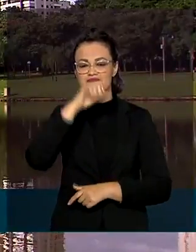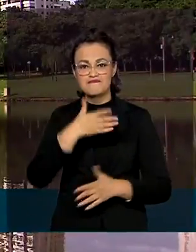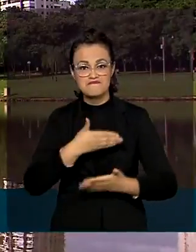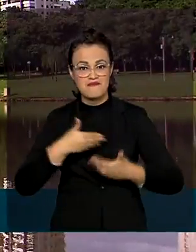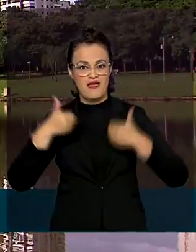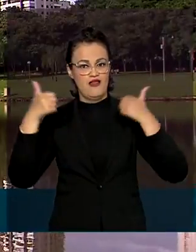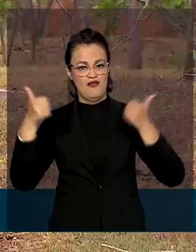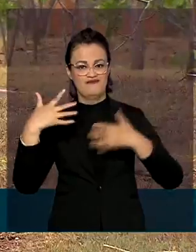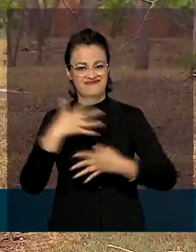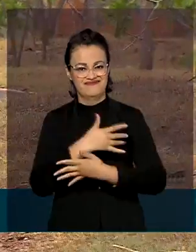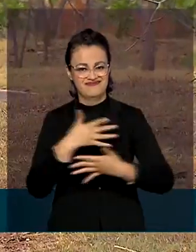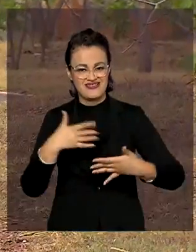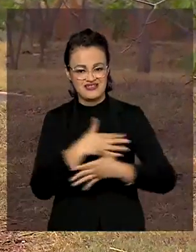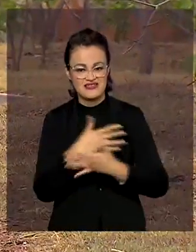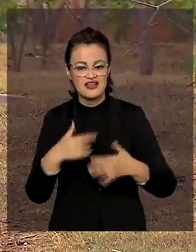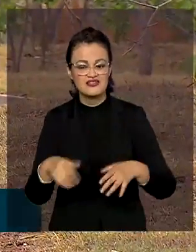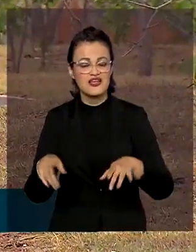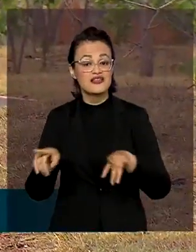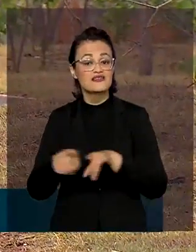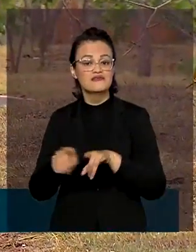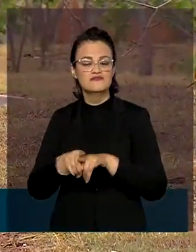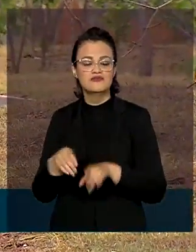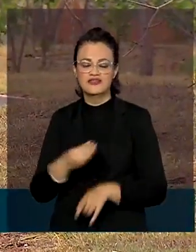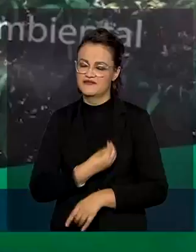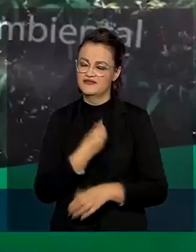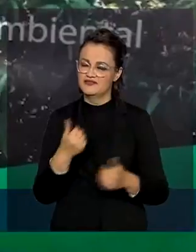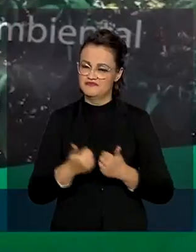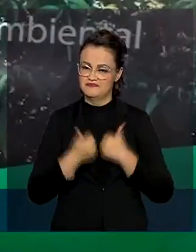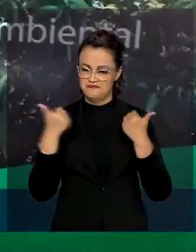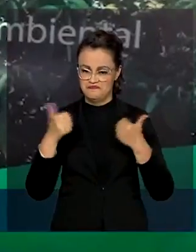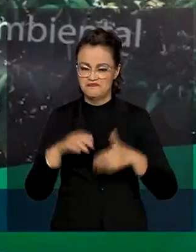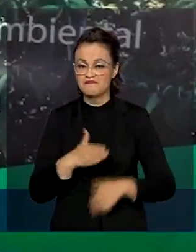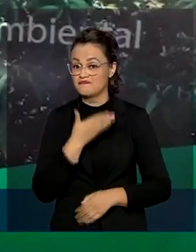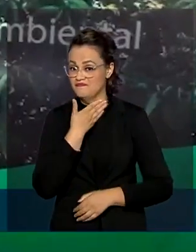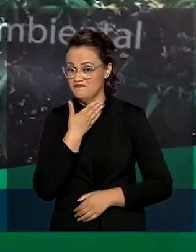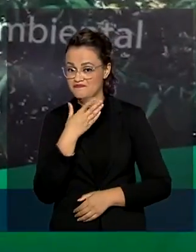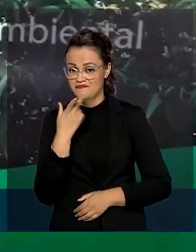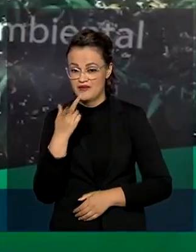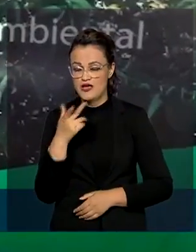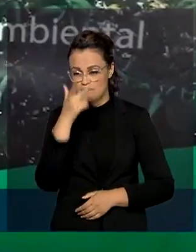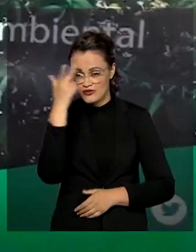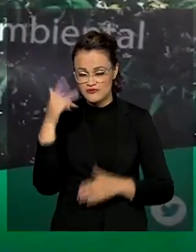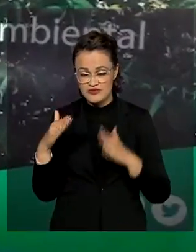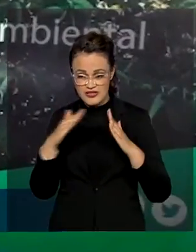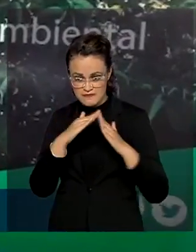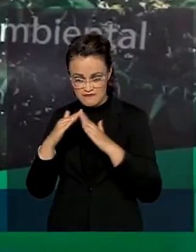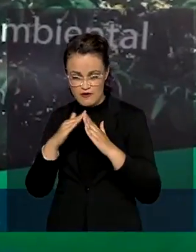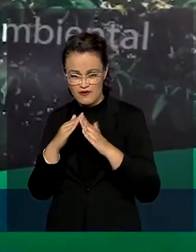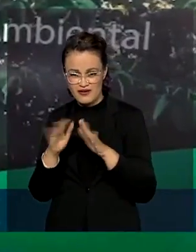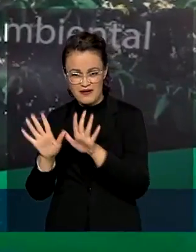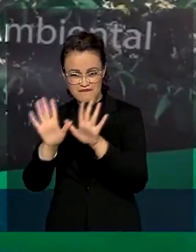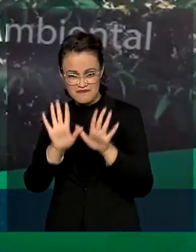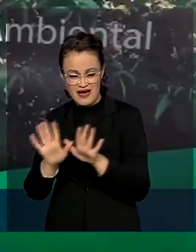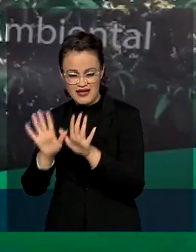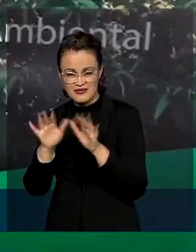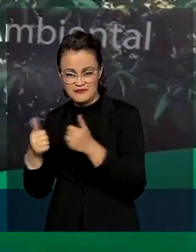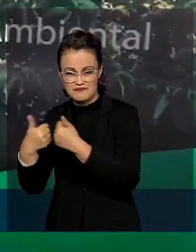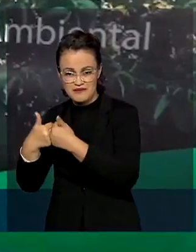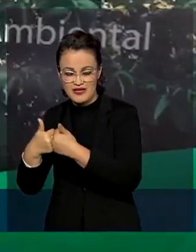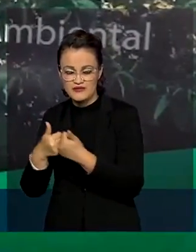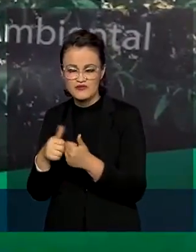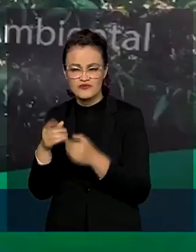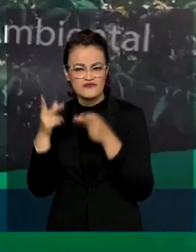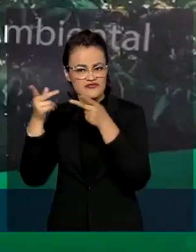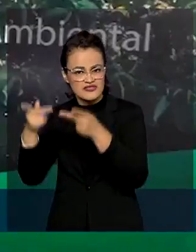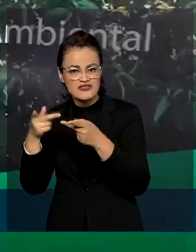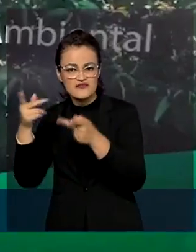metropolitanas e também a qualidade de vida. As pessoas que moram perto dos parques ou que visitam parques diariamente têm